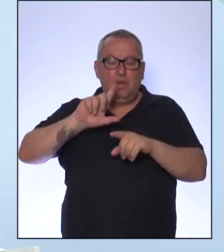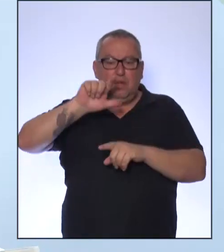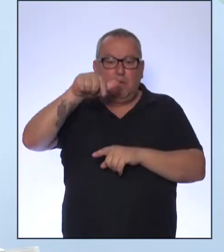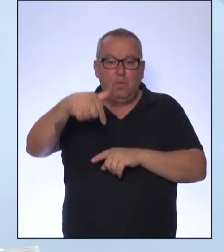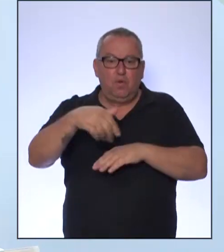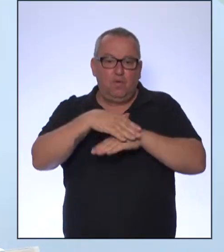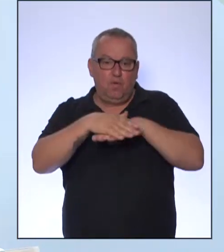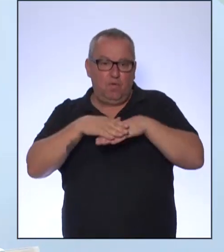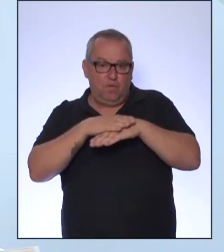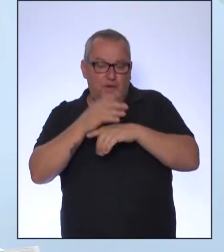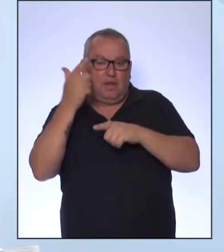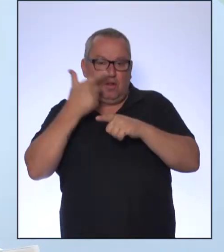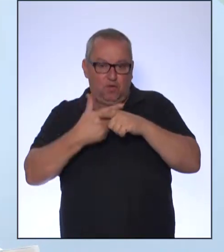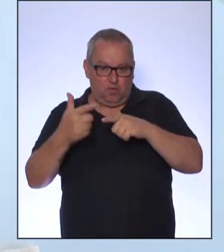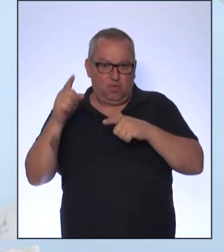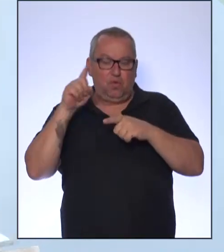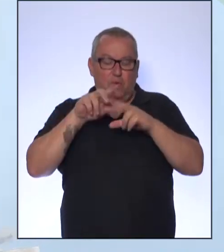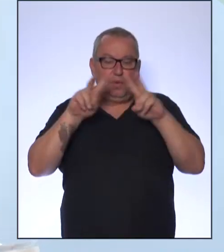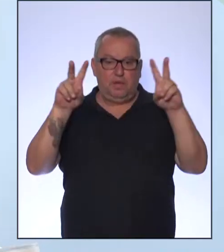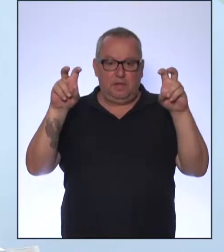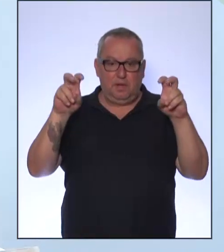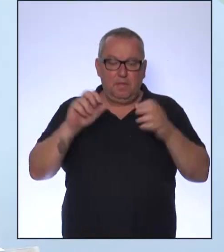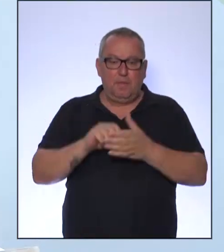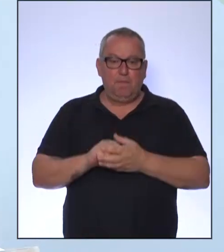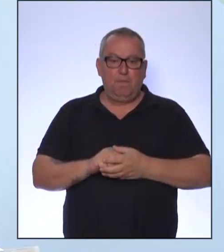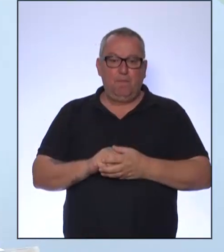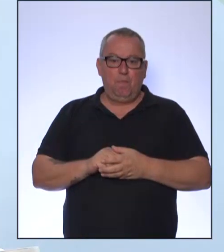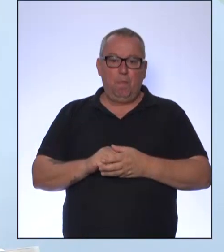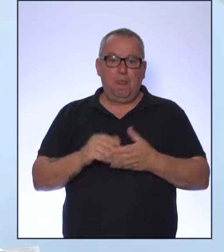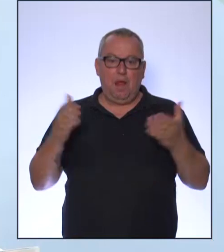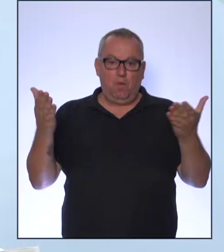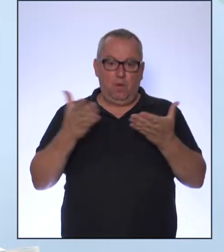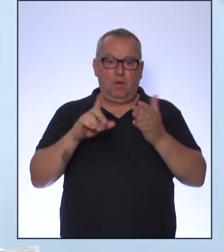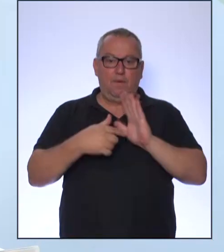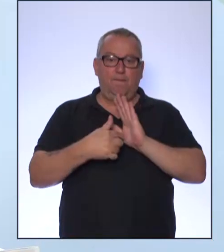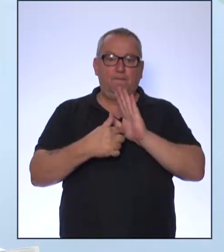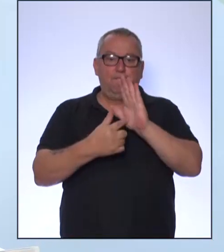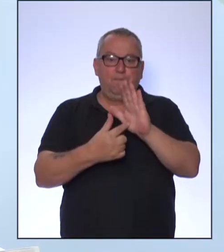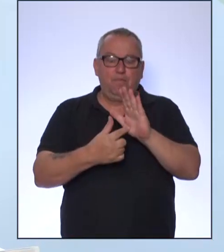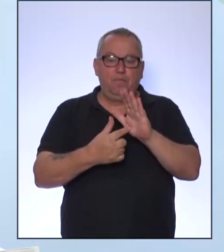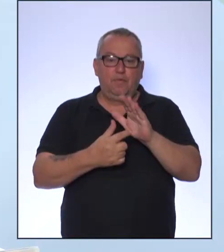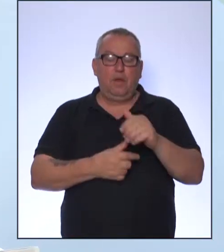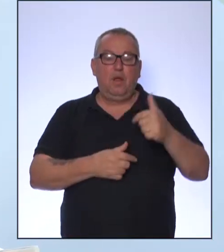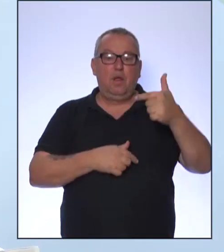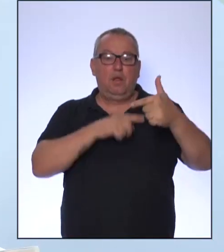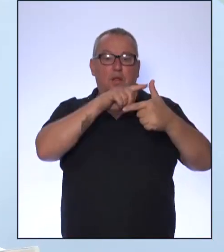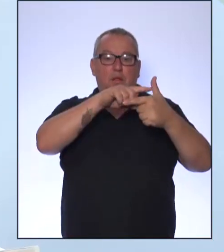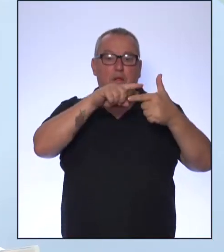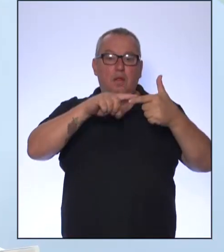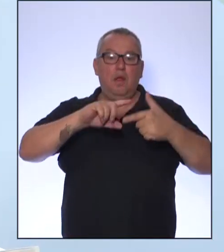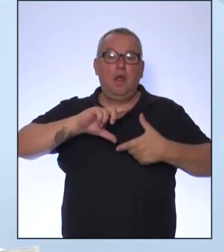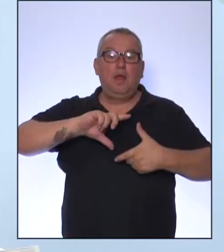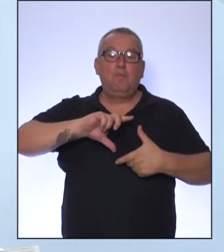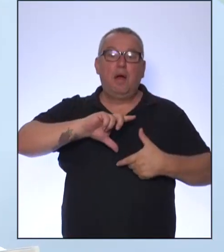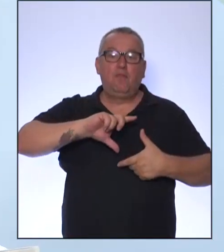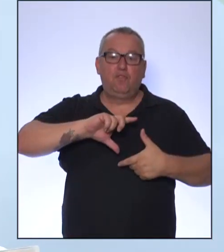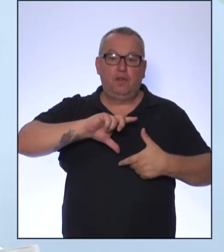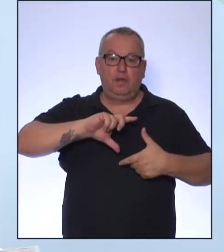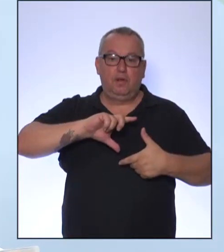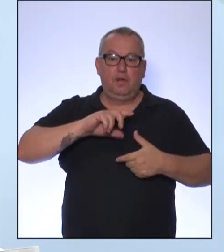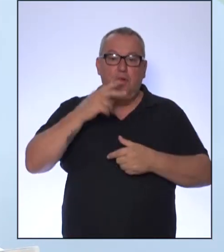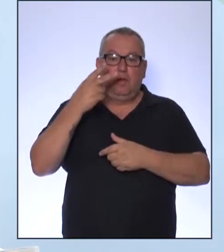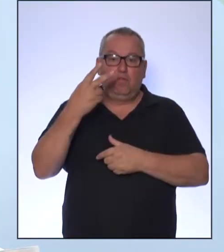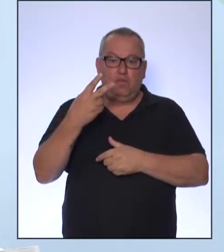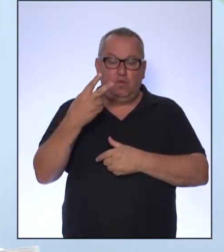pouquinho mais sobre isso no decorrer da aula. Então, nós trouxemos dois exemplos de imagens, de dois